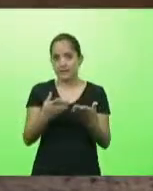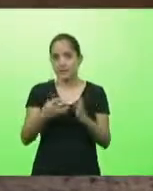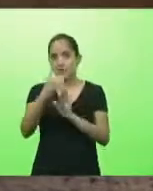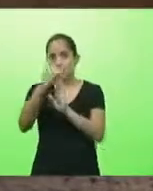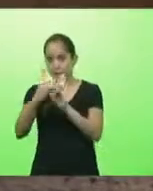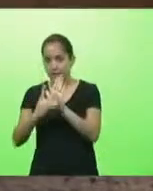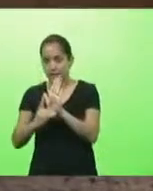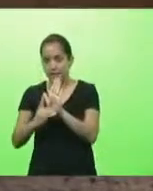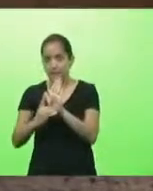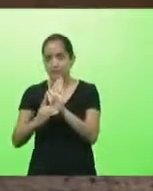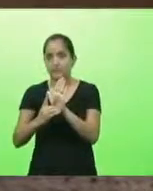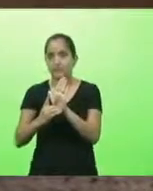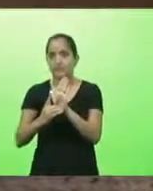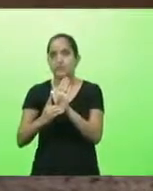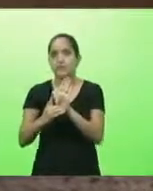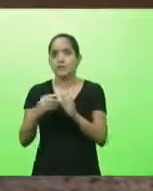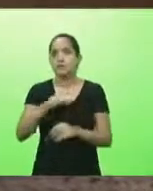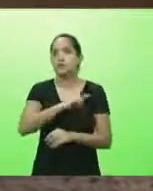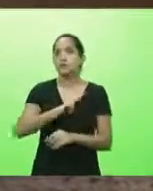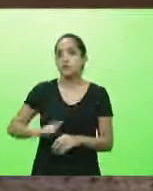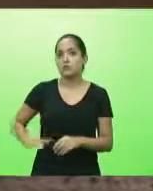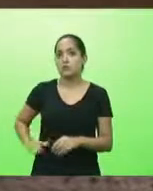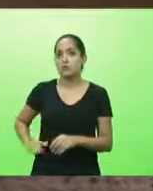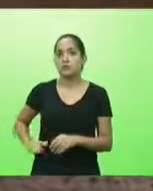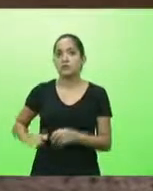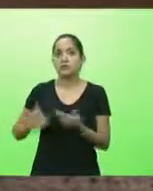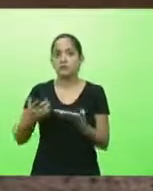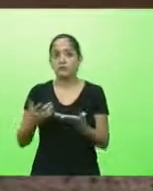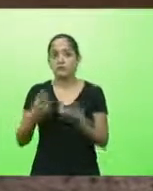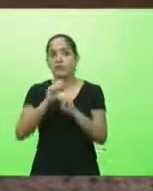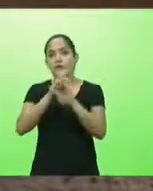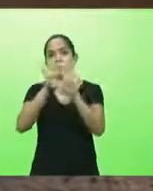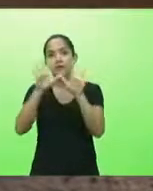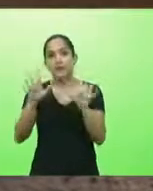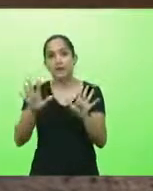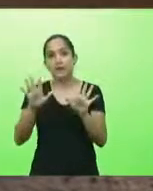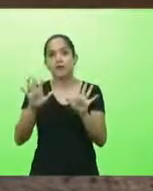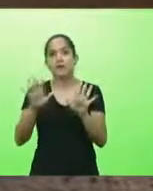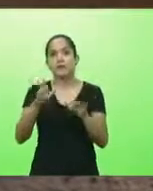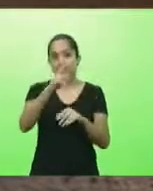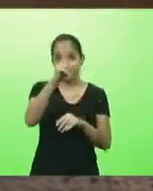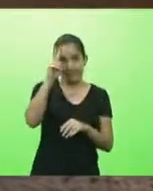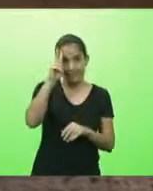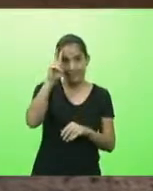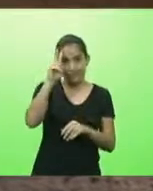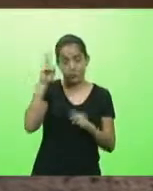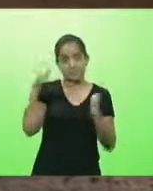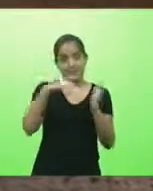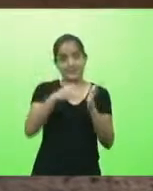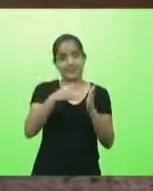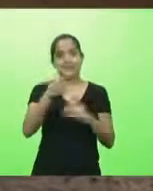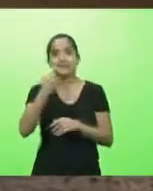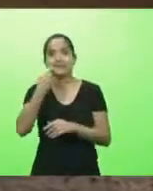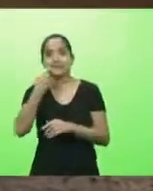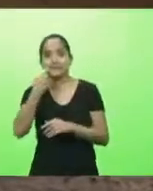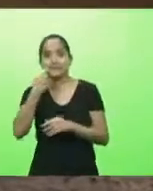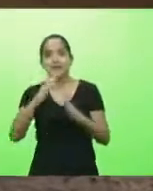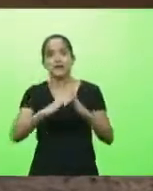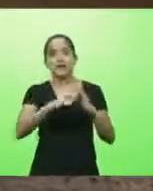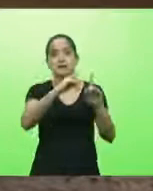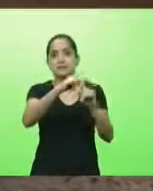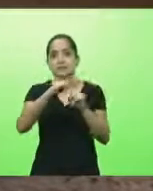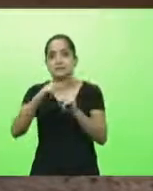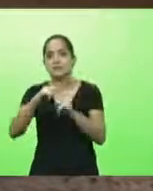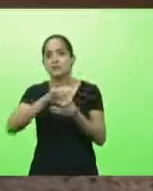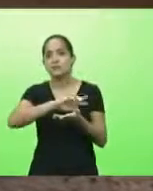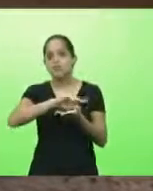do governador foi bem claro que de segunda a sexta-feira a igreja e os